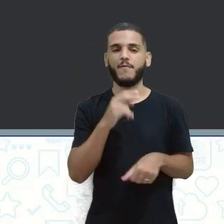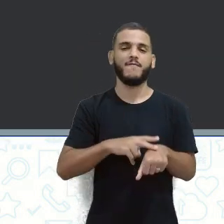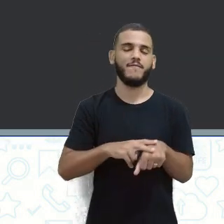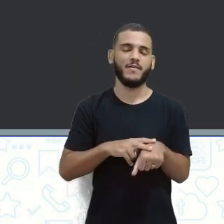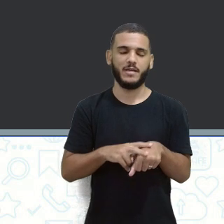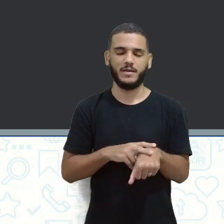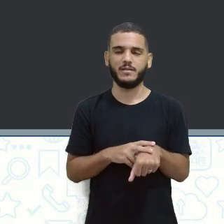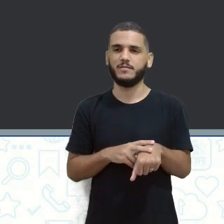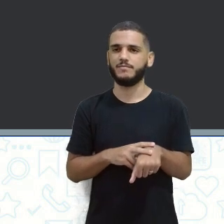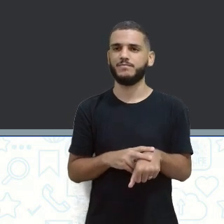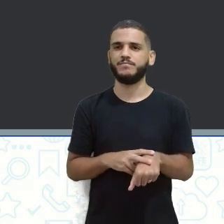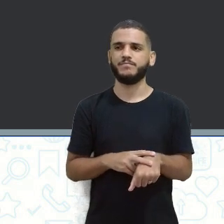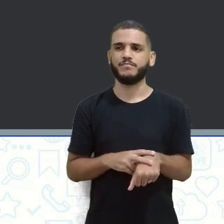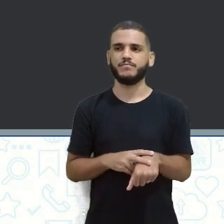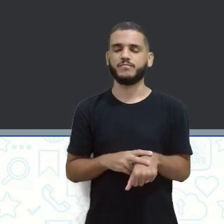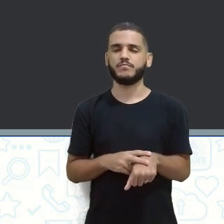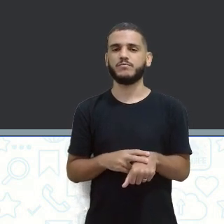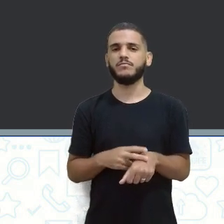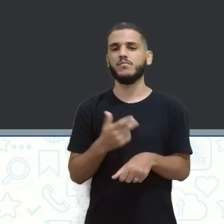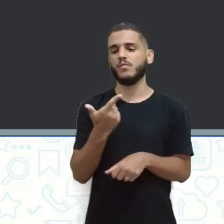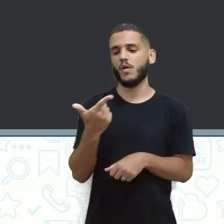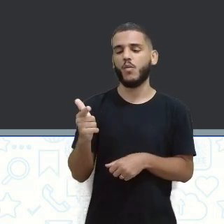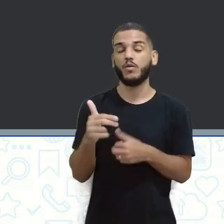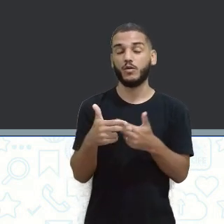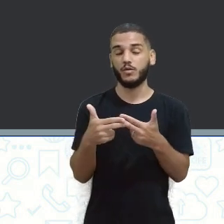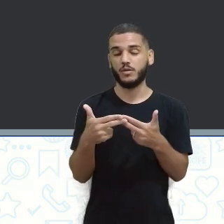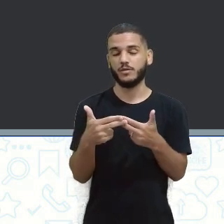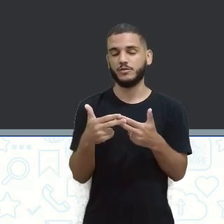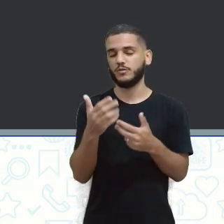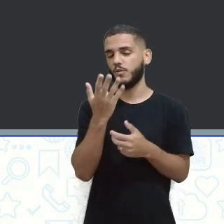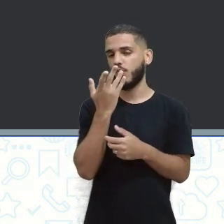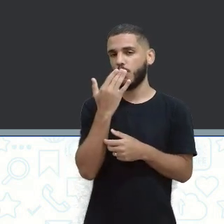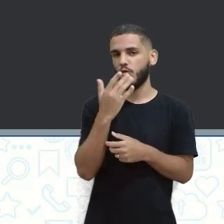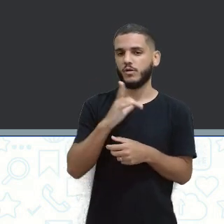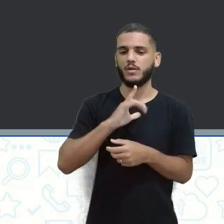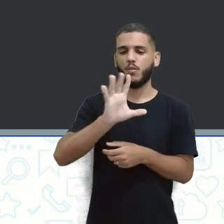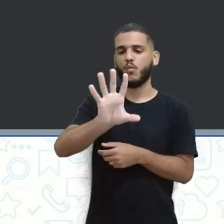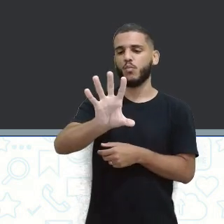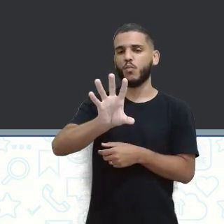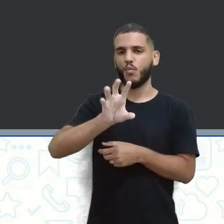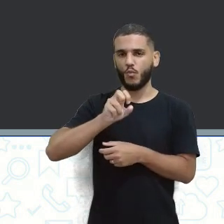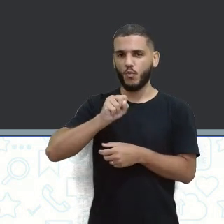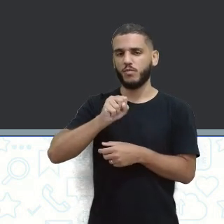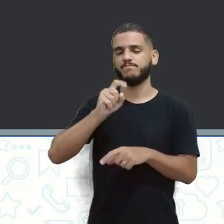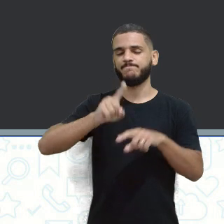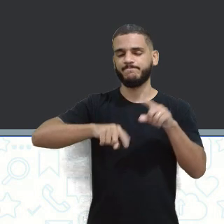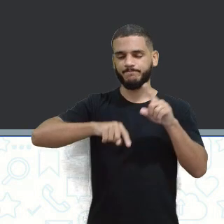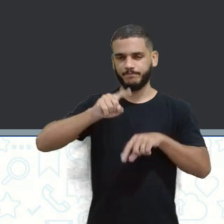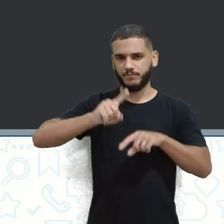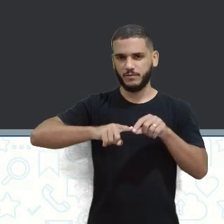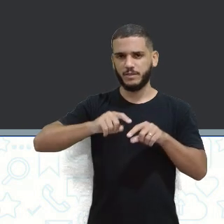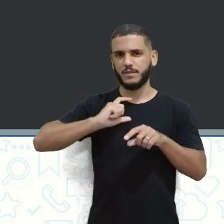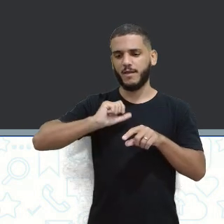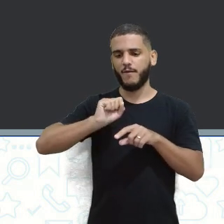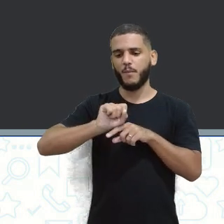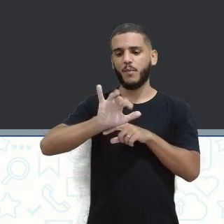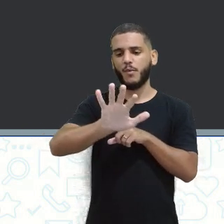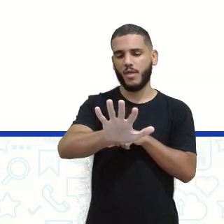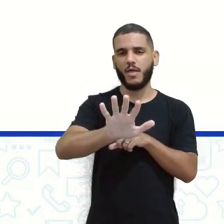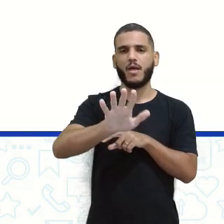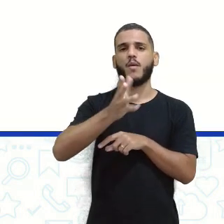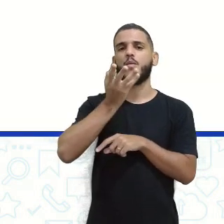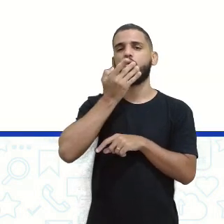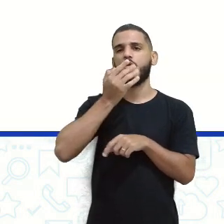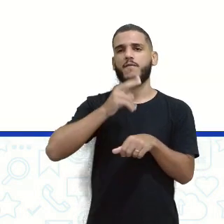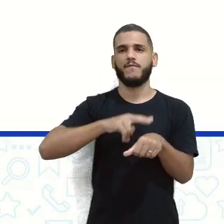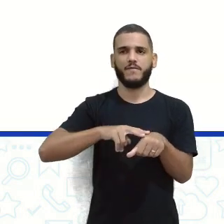exemplo. As outras cores foram absorvidas ali pelo objeto e refletindo a cor verde. Por isso que a gente